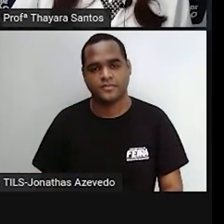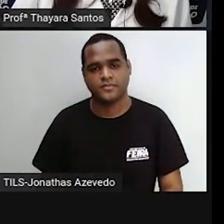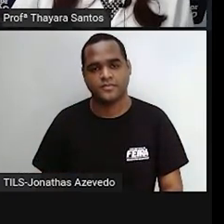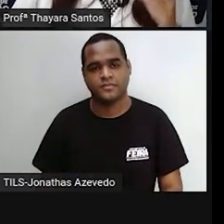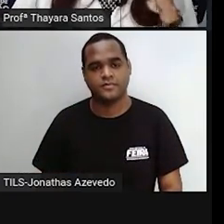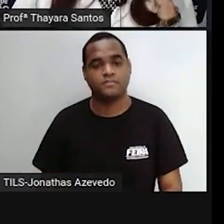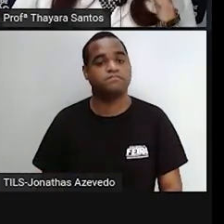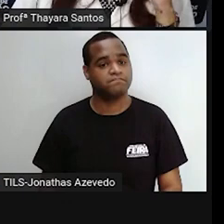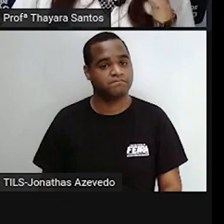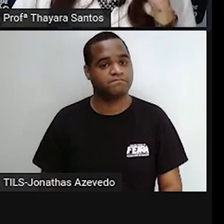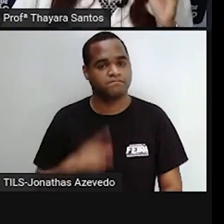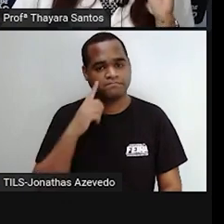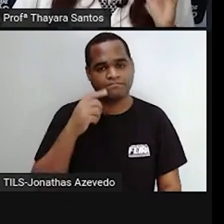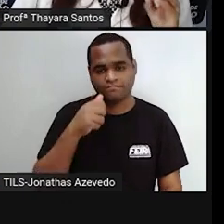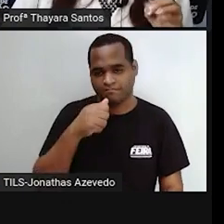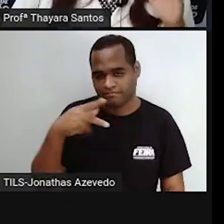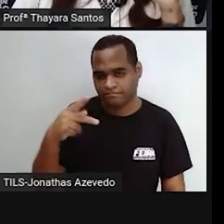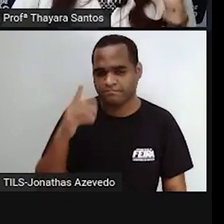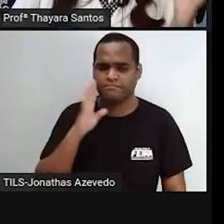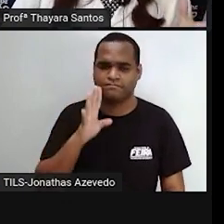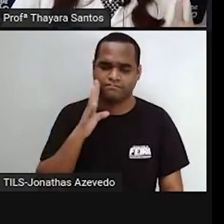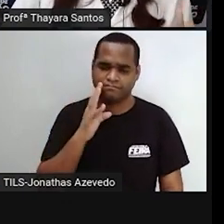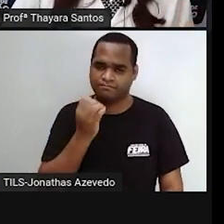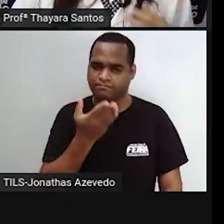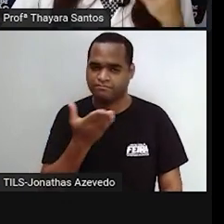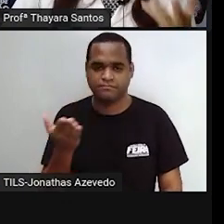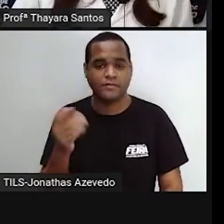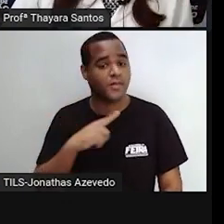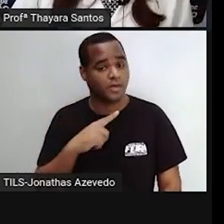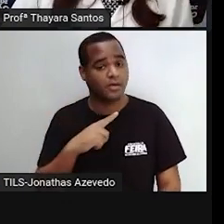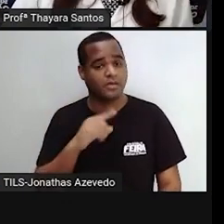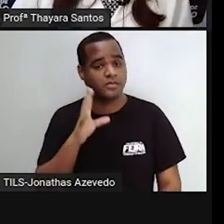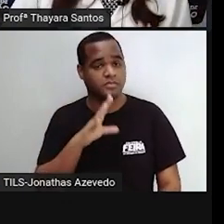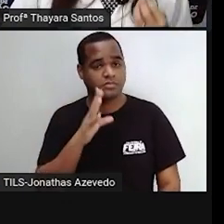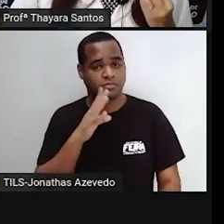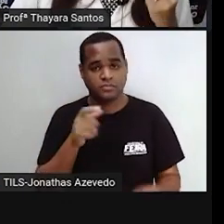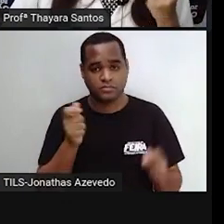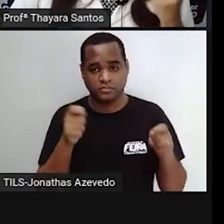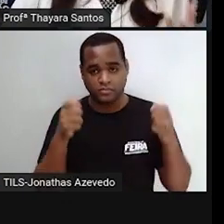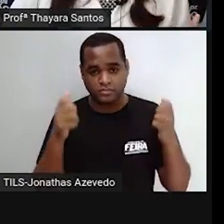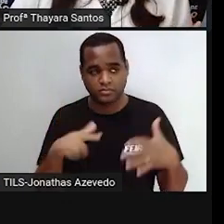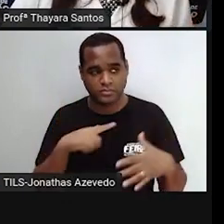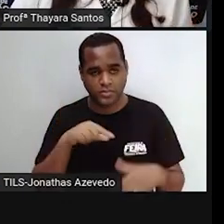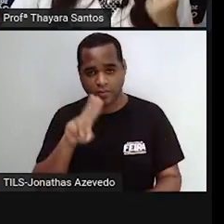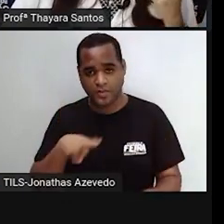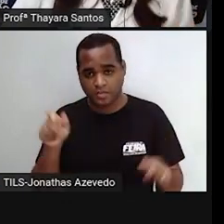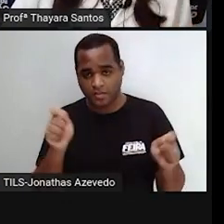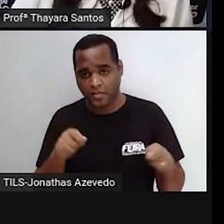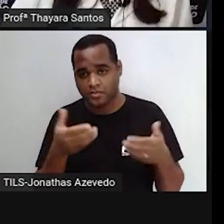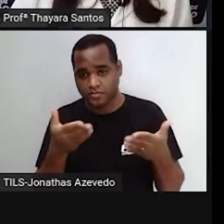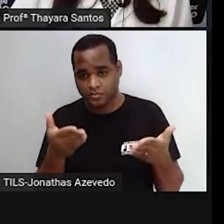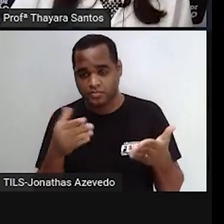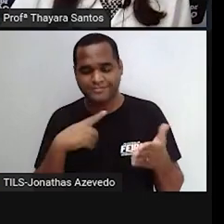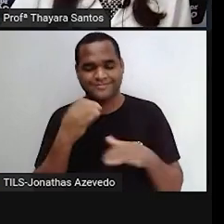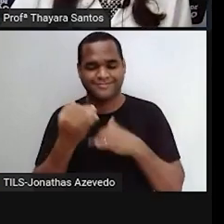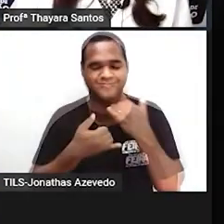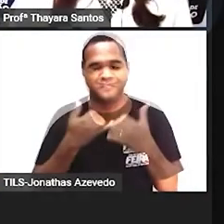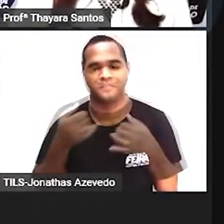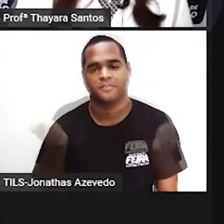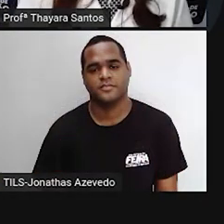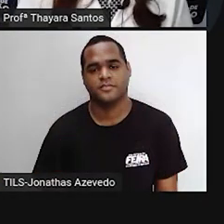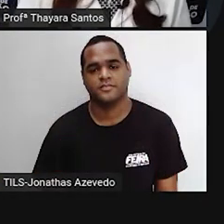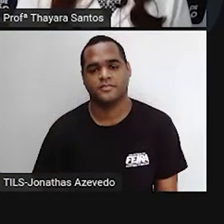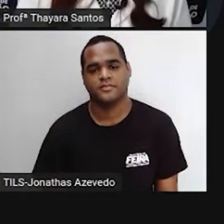Então, gente, esse aplicativo é muito legal. Se vocês tiverem a oportunidade e a possibilidade de utilizá-lo, vocês vão se divertir muito, tá?